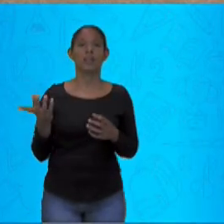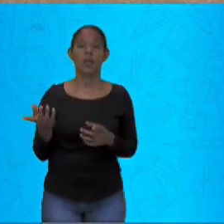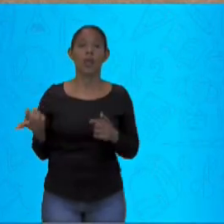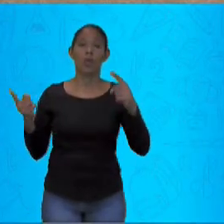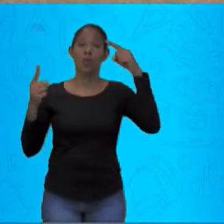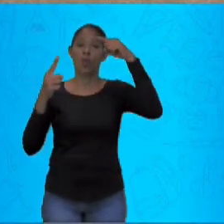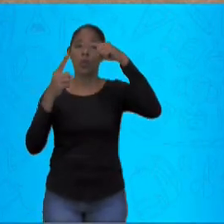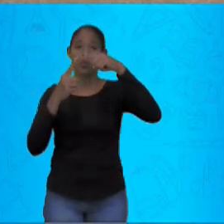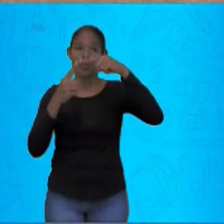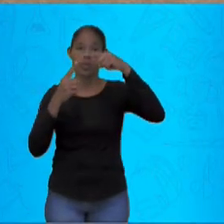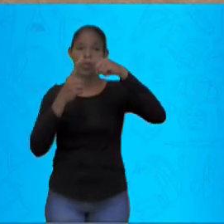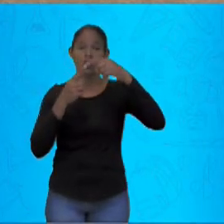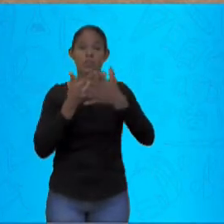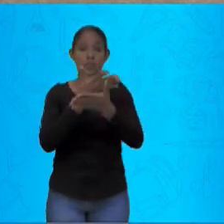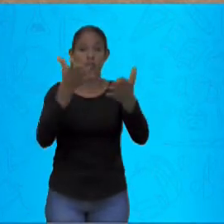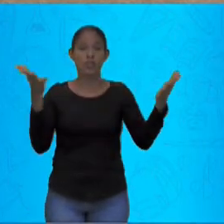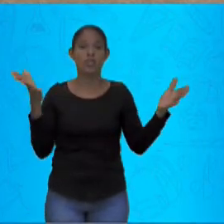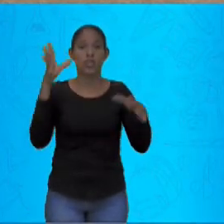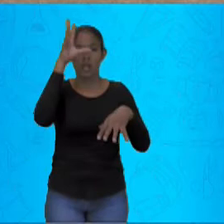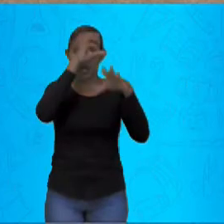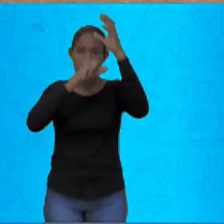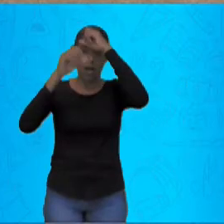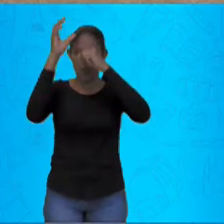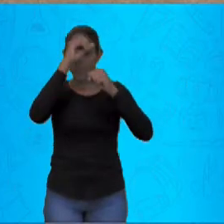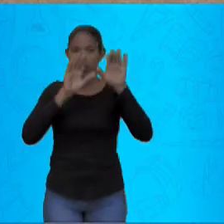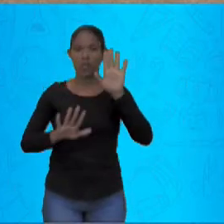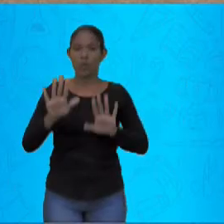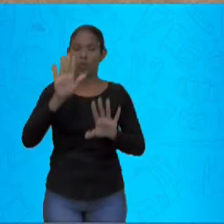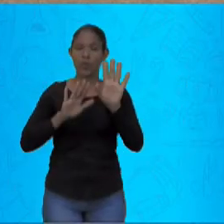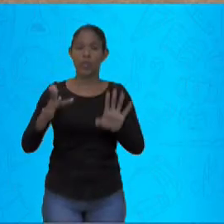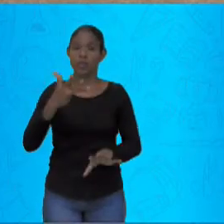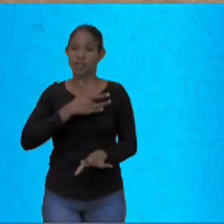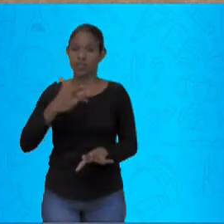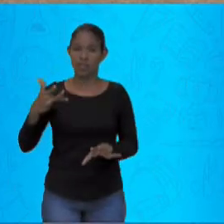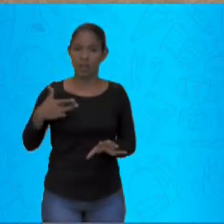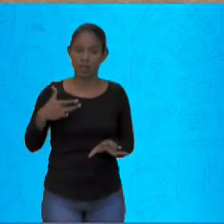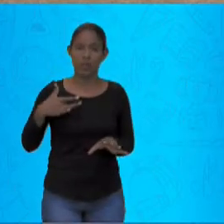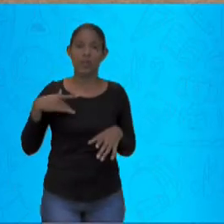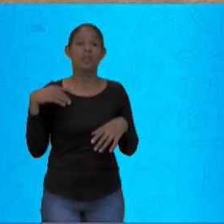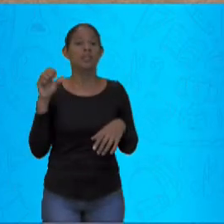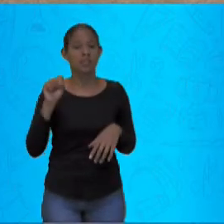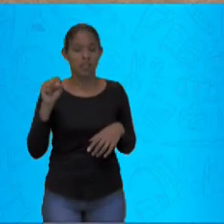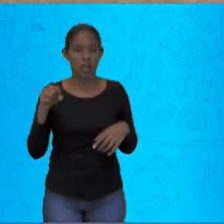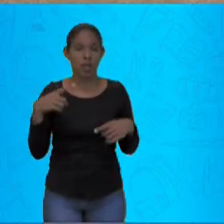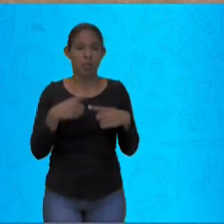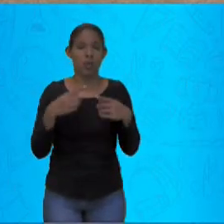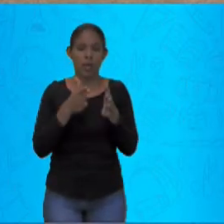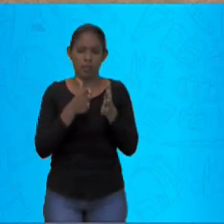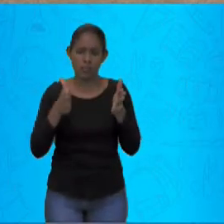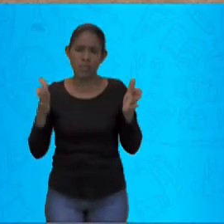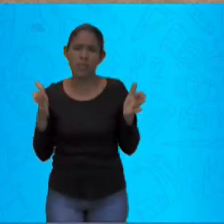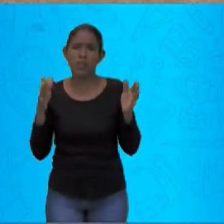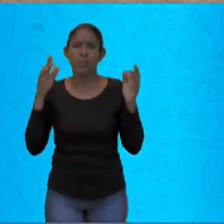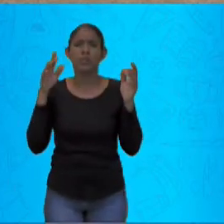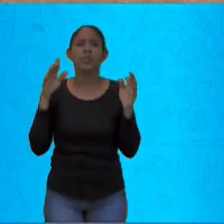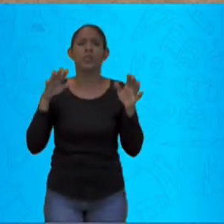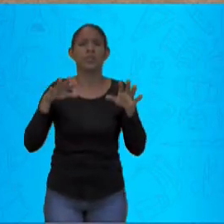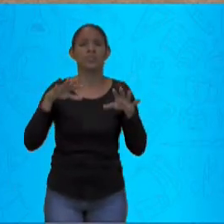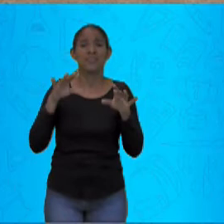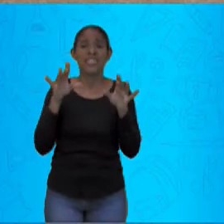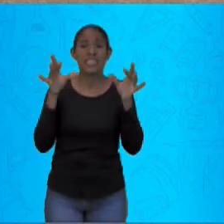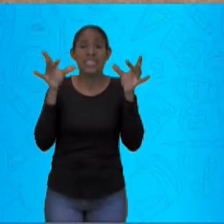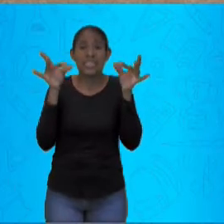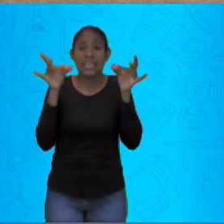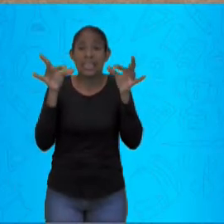para uma conscientização. Sim, esse momento é um momento delicado, mas lembrem-se da música, não